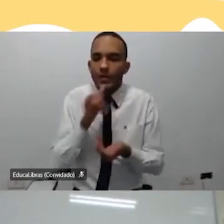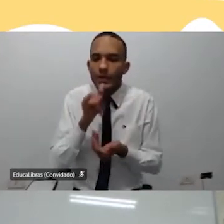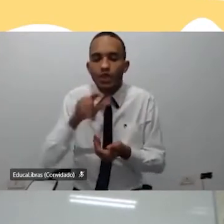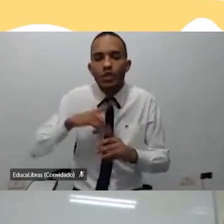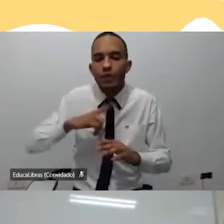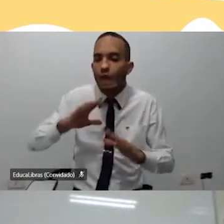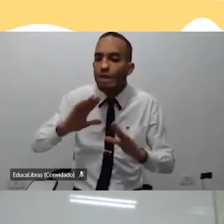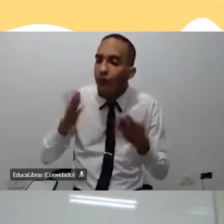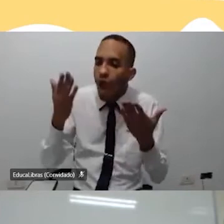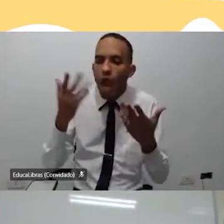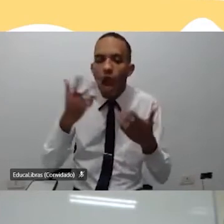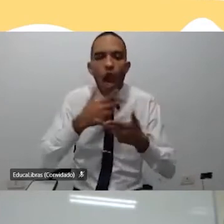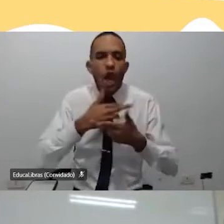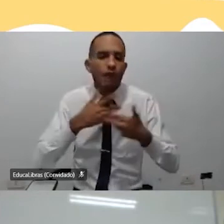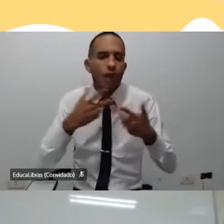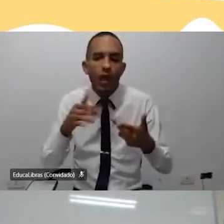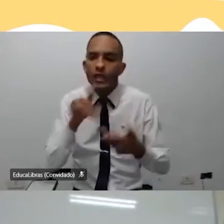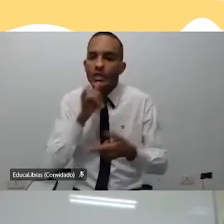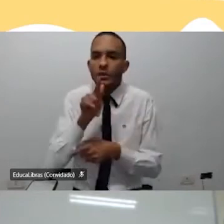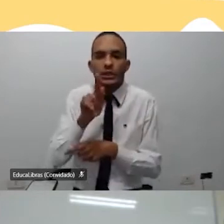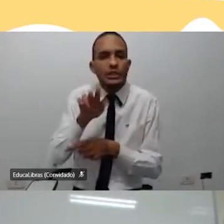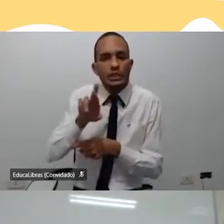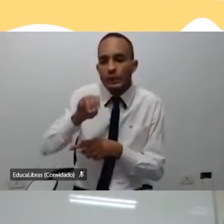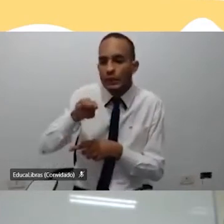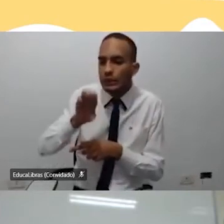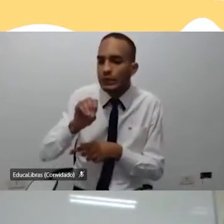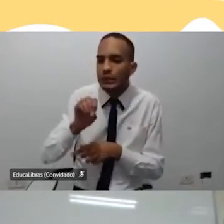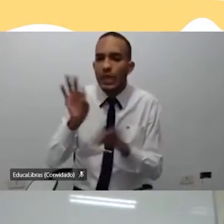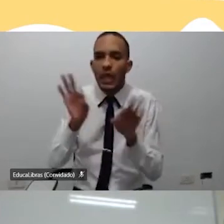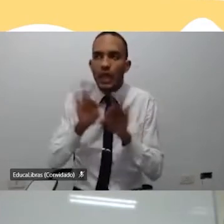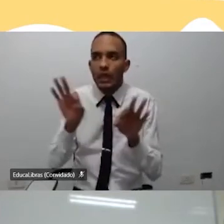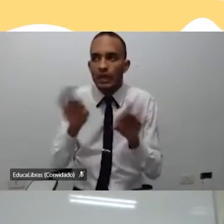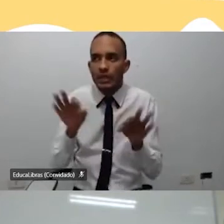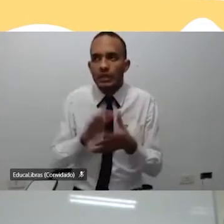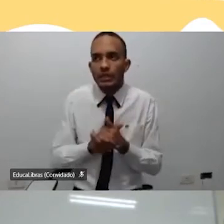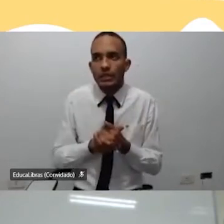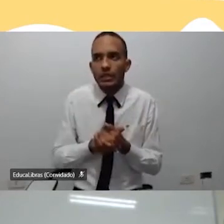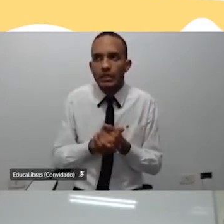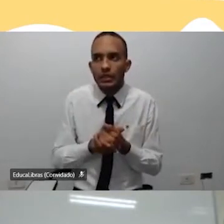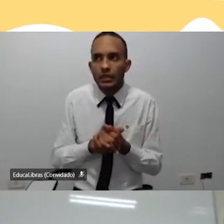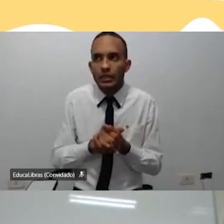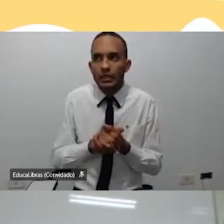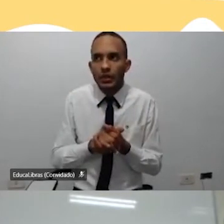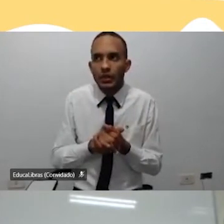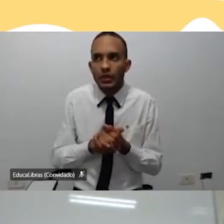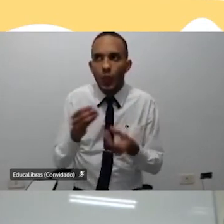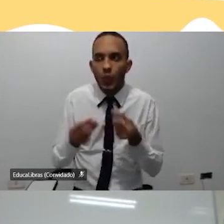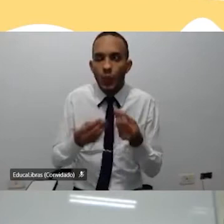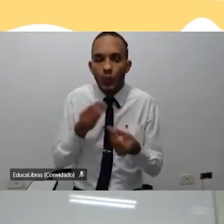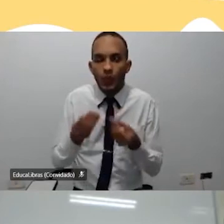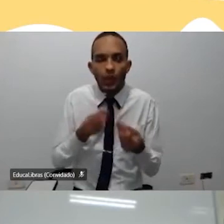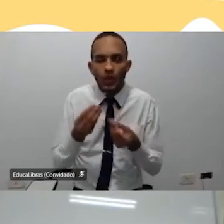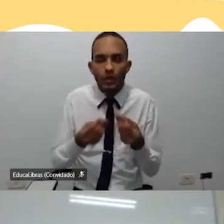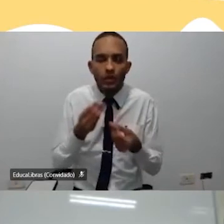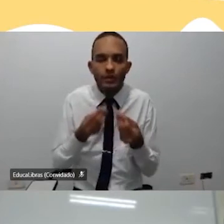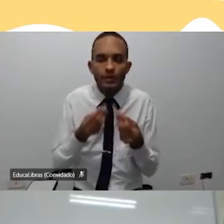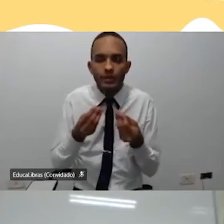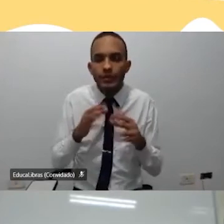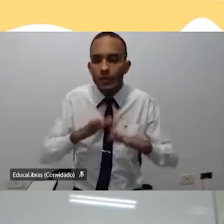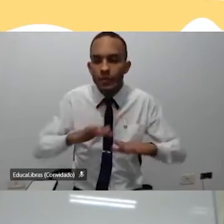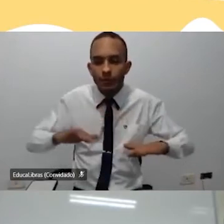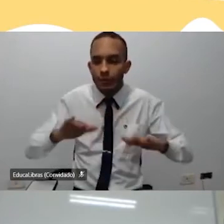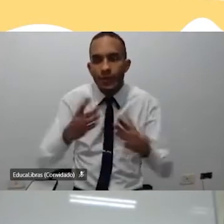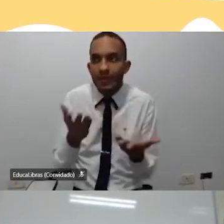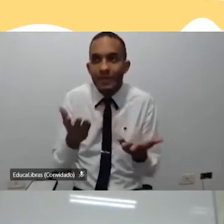festa, alguma coisa, mas não participava do Grêmio, de conselho, nada disso. Aí que eu comecei a participar da escola, comecei antes a participar dos